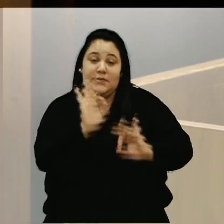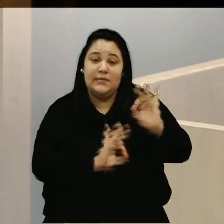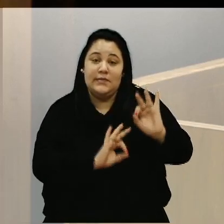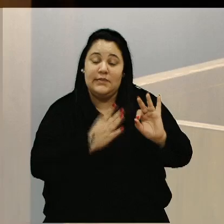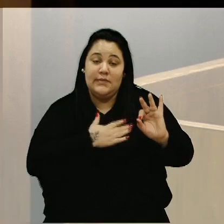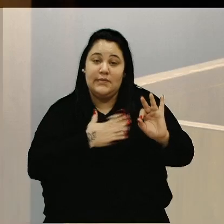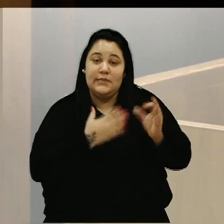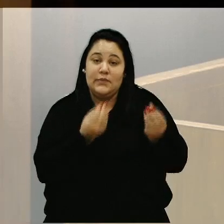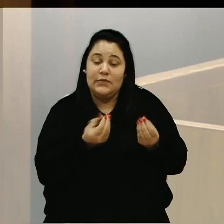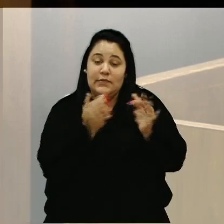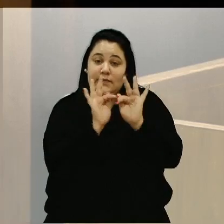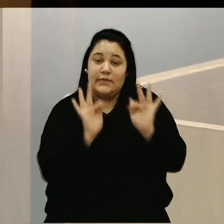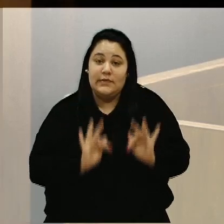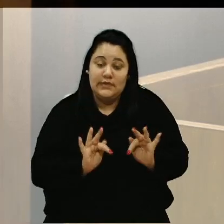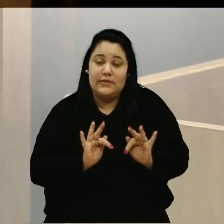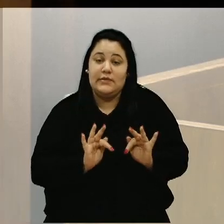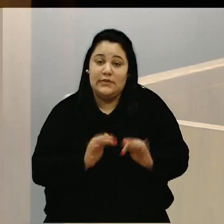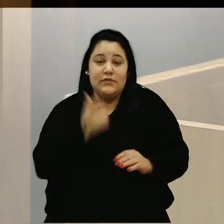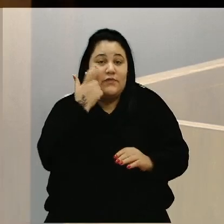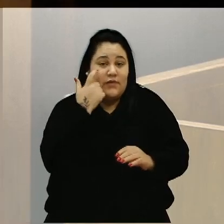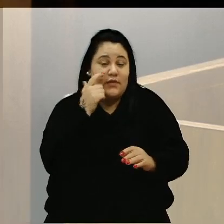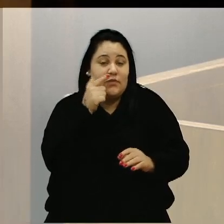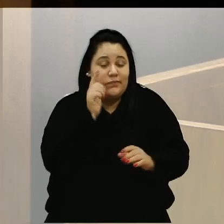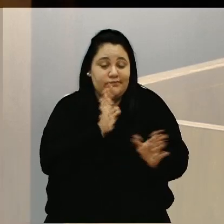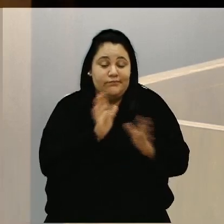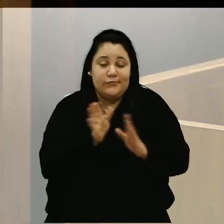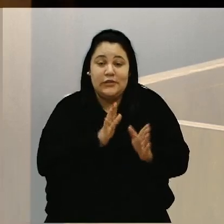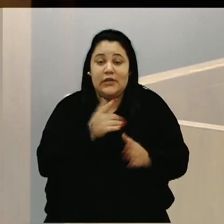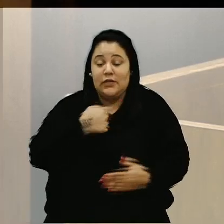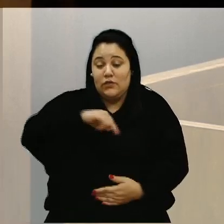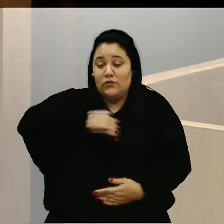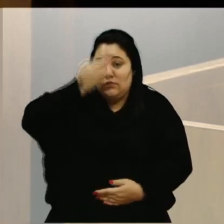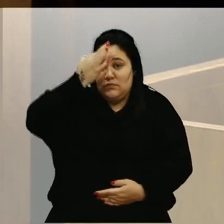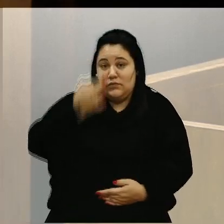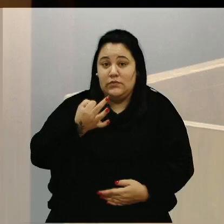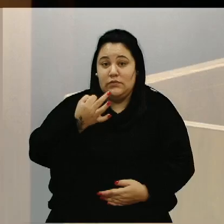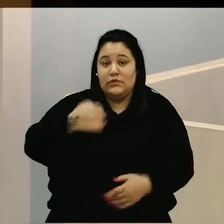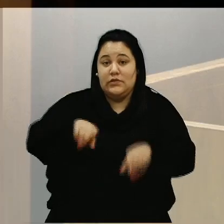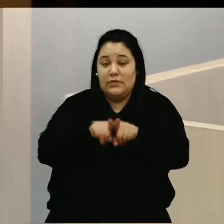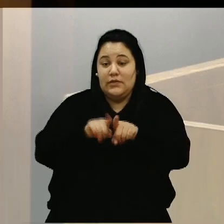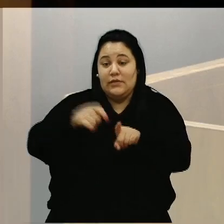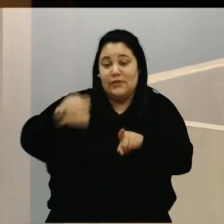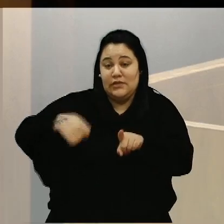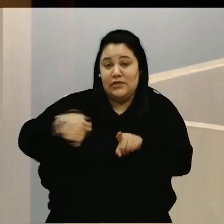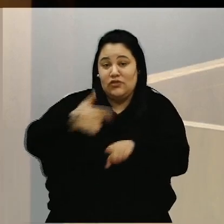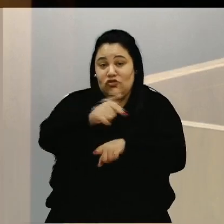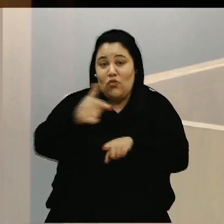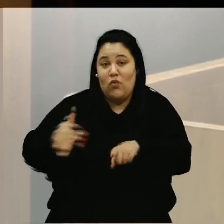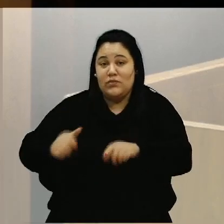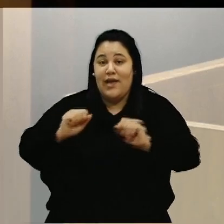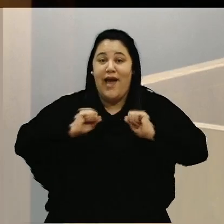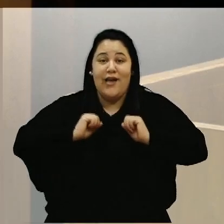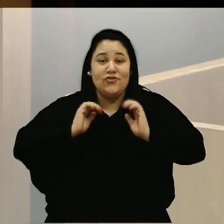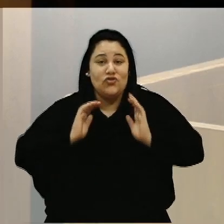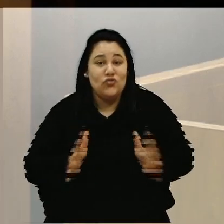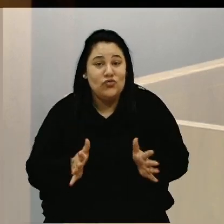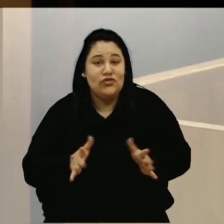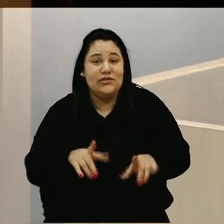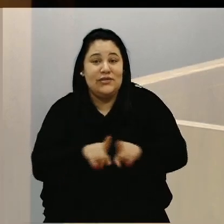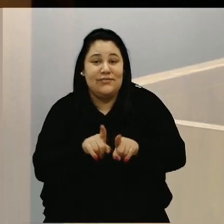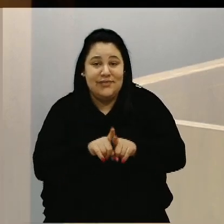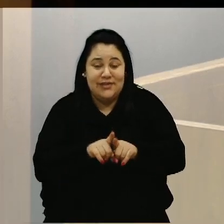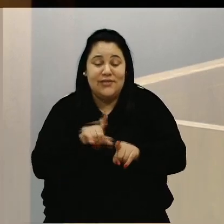feliz, de ver que está sendo viabilizado, e entende que precisa de outras ações, e certamente as mulheres desta Casa